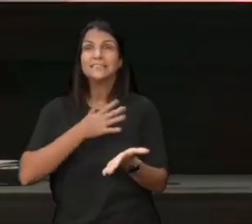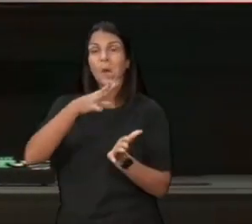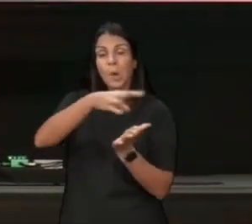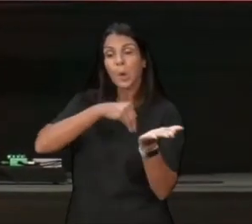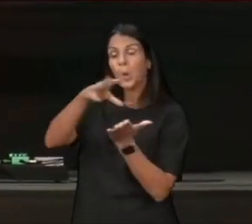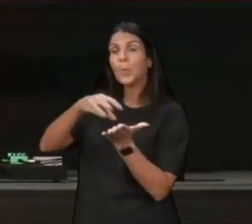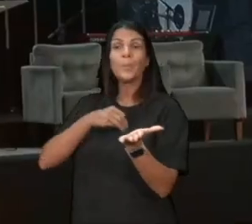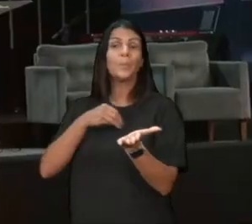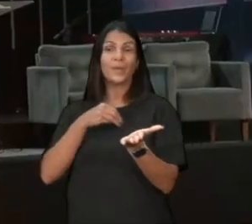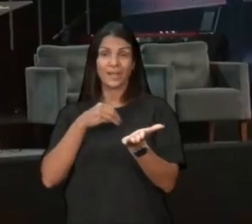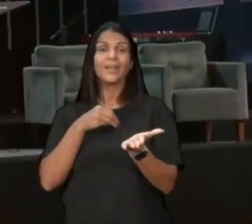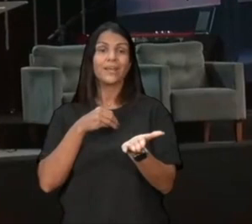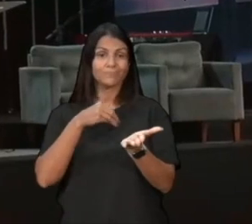gente,